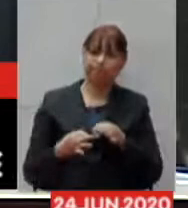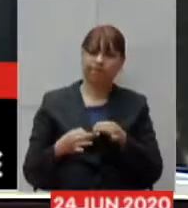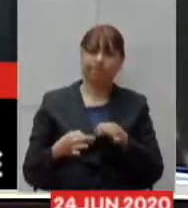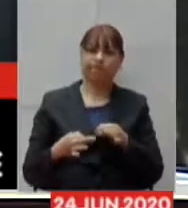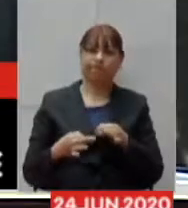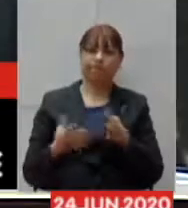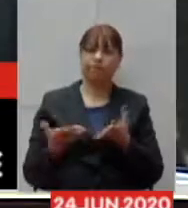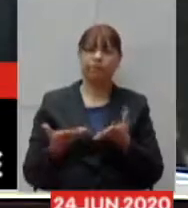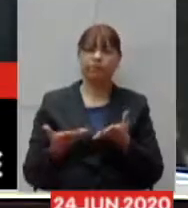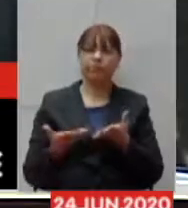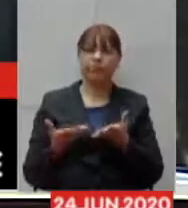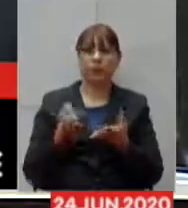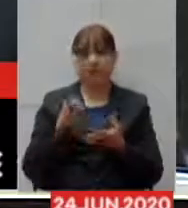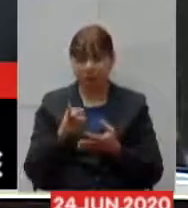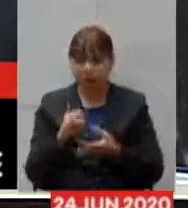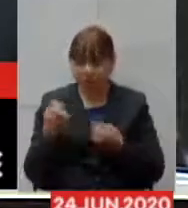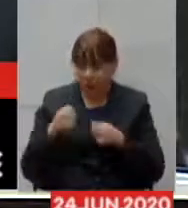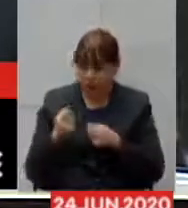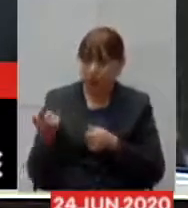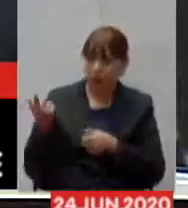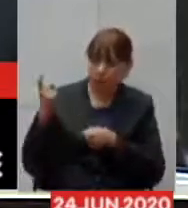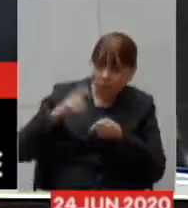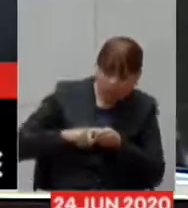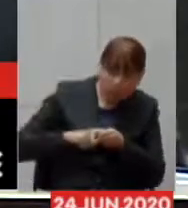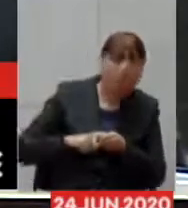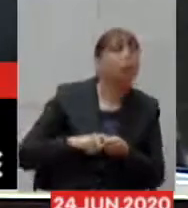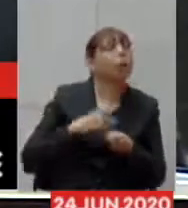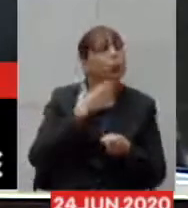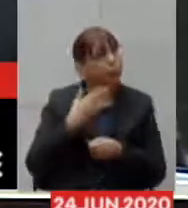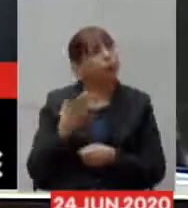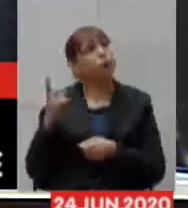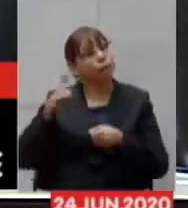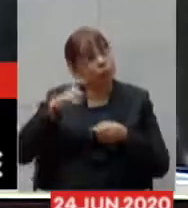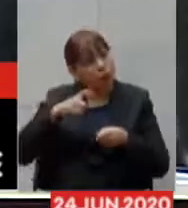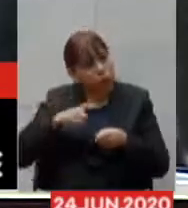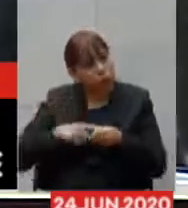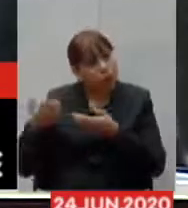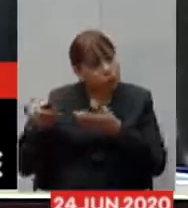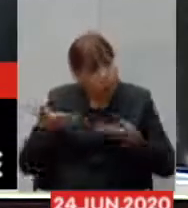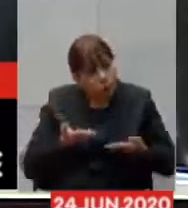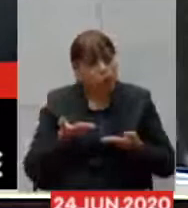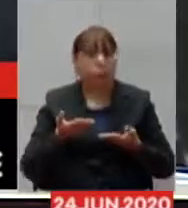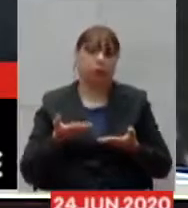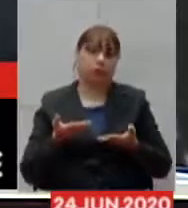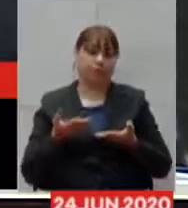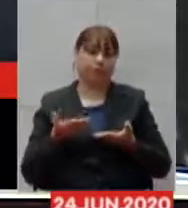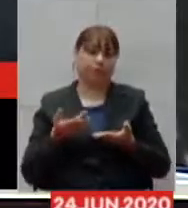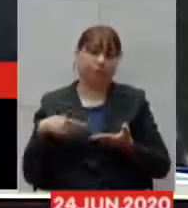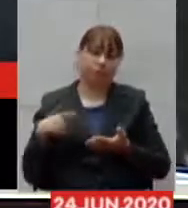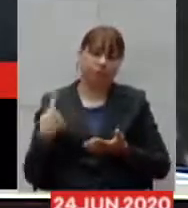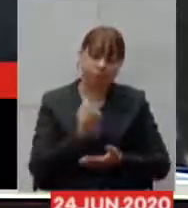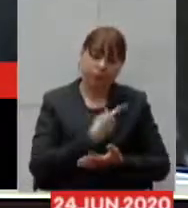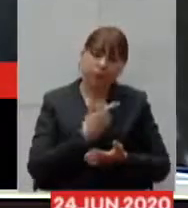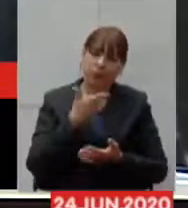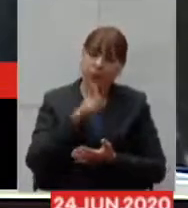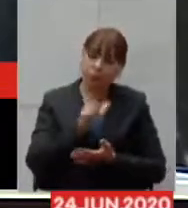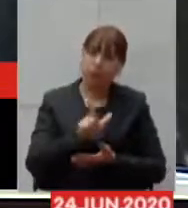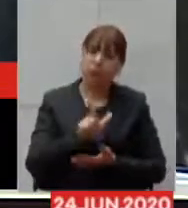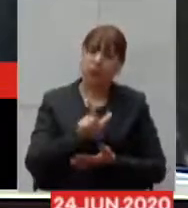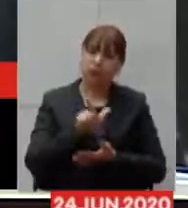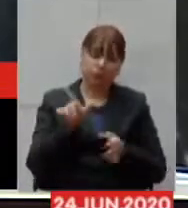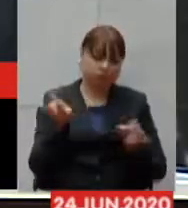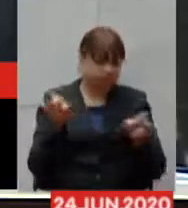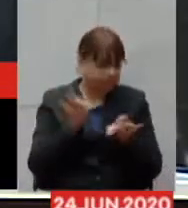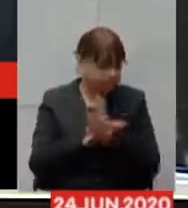preciso que o senhor venha aqui novamente nós vamos convidá-lo para vir aqui novamente porque nós queremos que Minas possa passar por essa